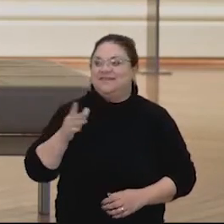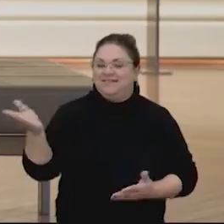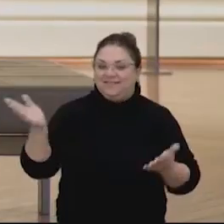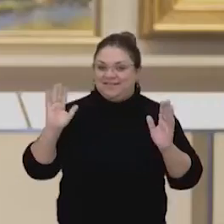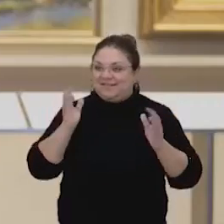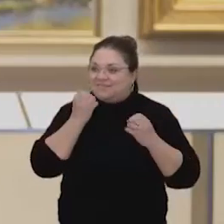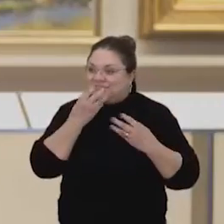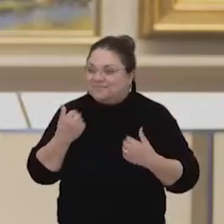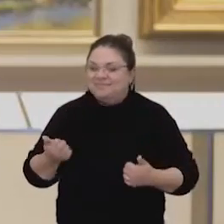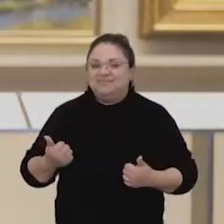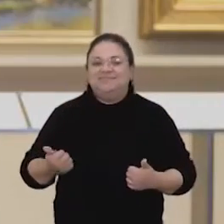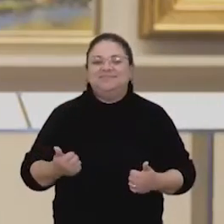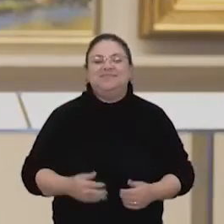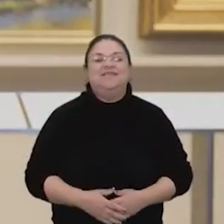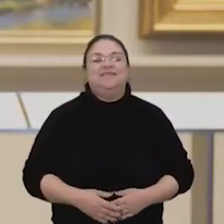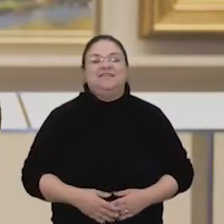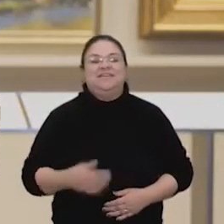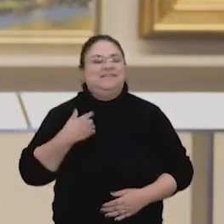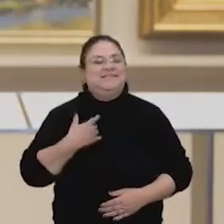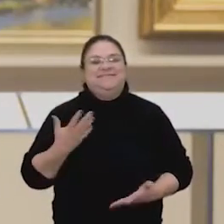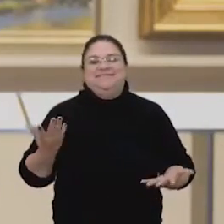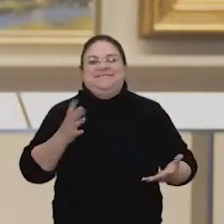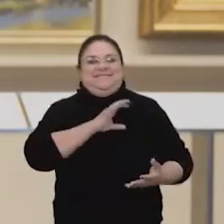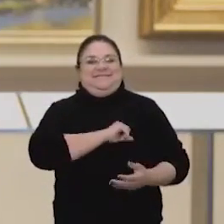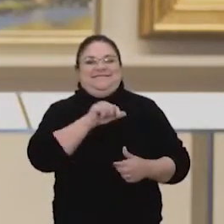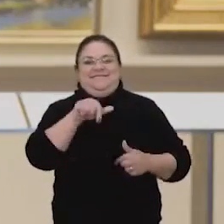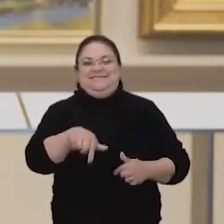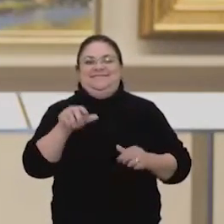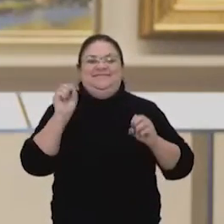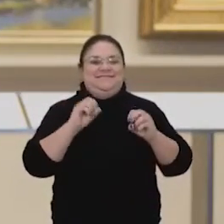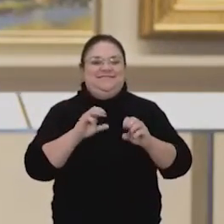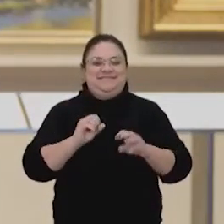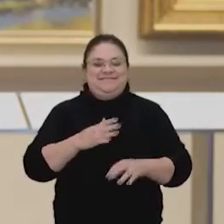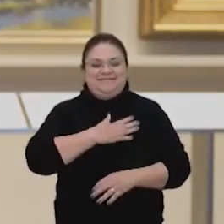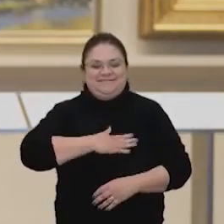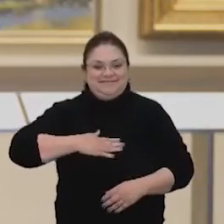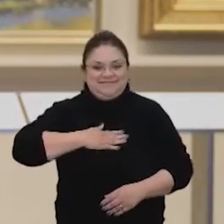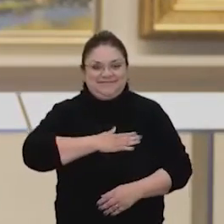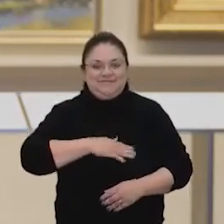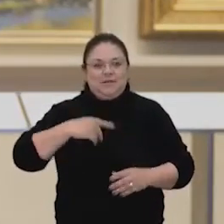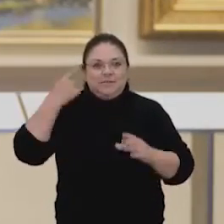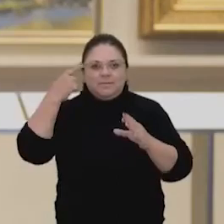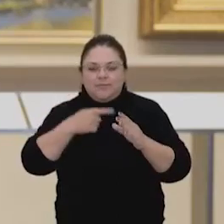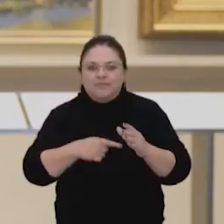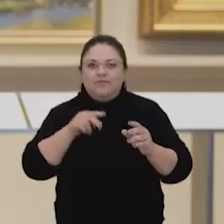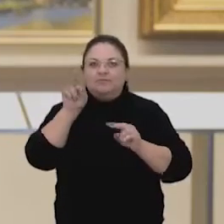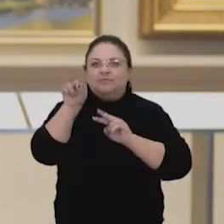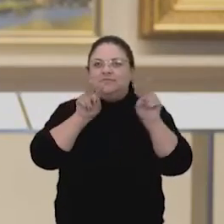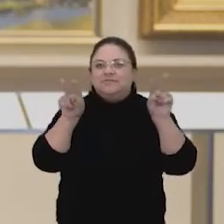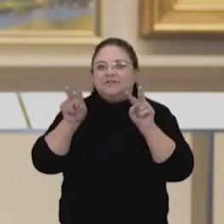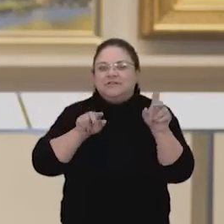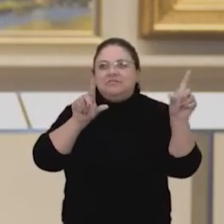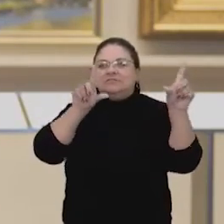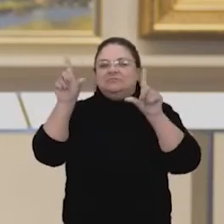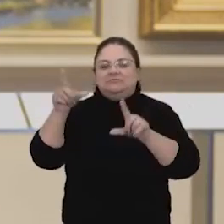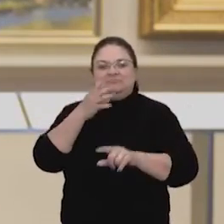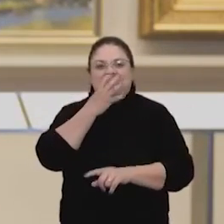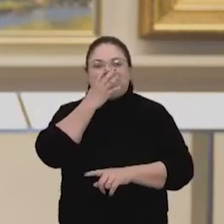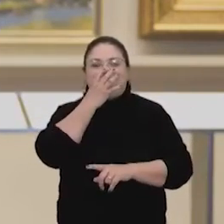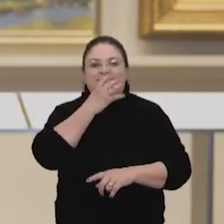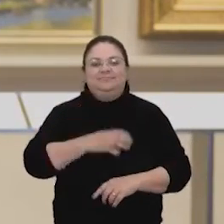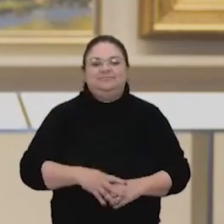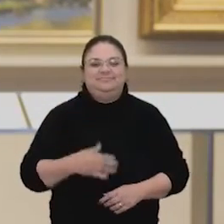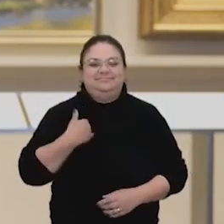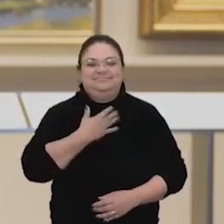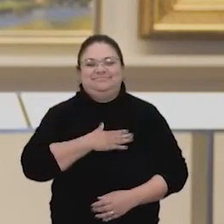professora. Super legal, adoro essa aula aqui, para a gente acabar olhando um pouco mais a fundo as imagens. É super interessante